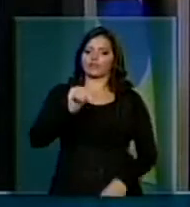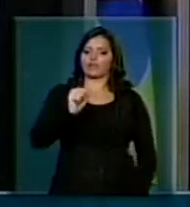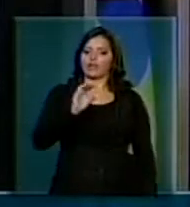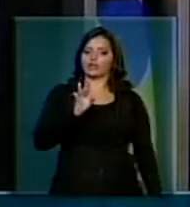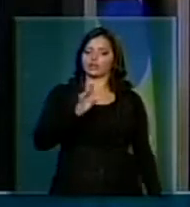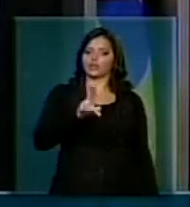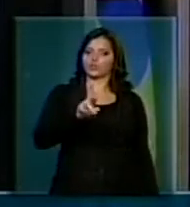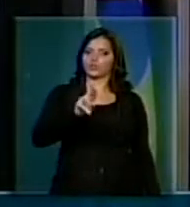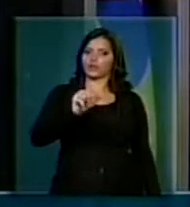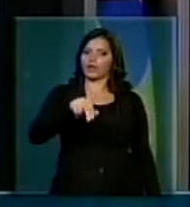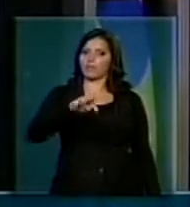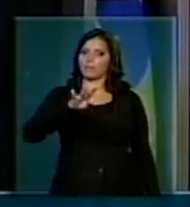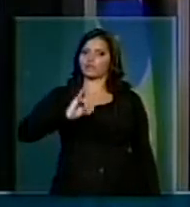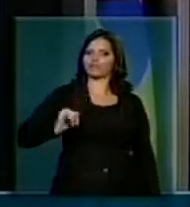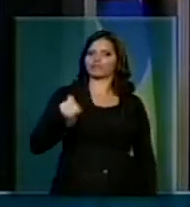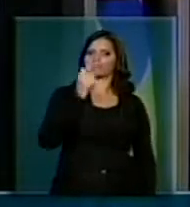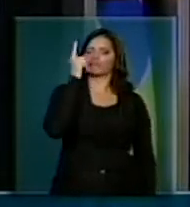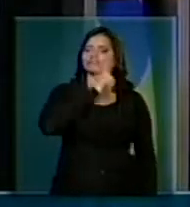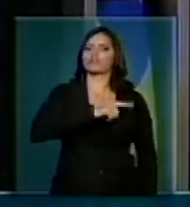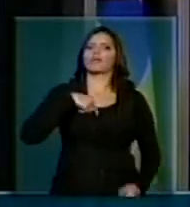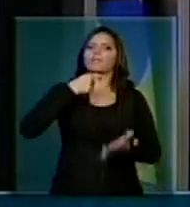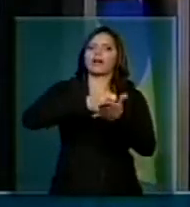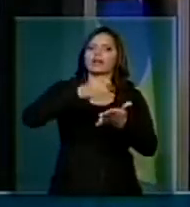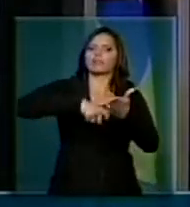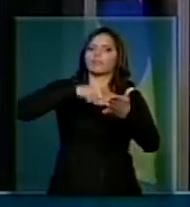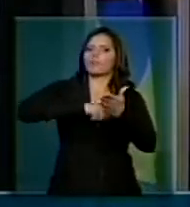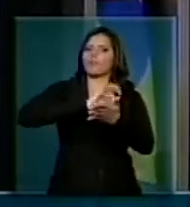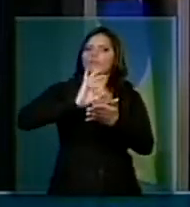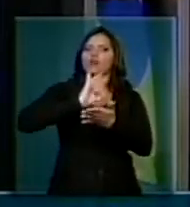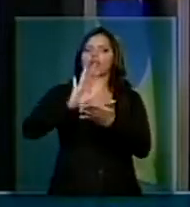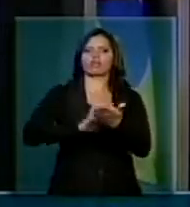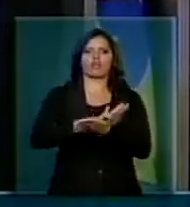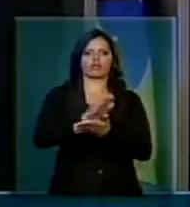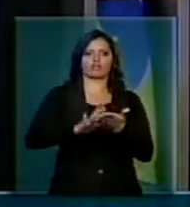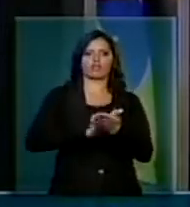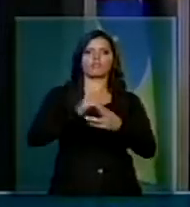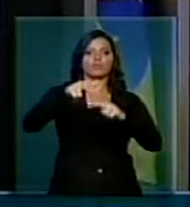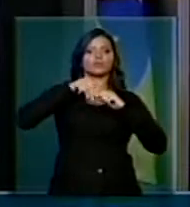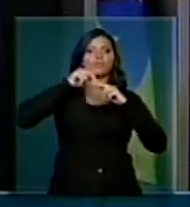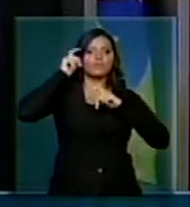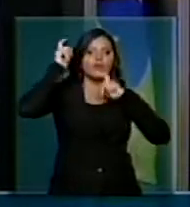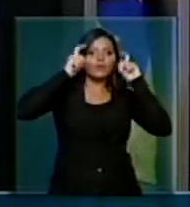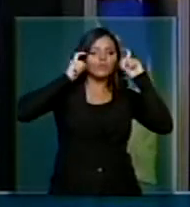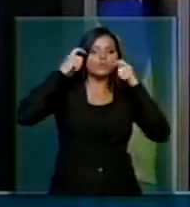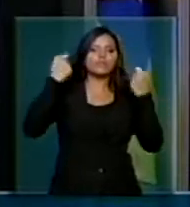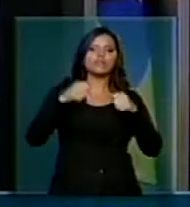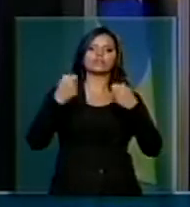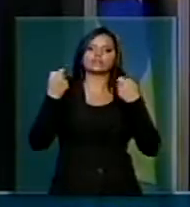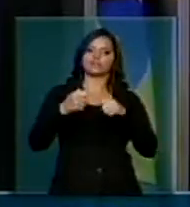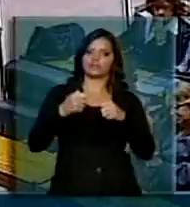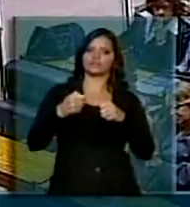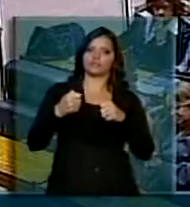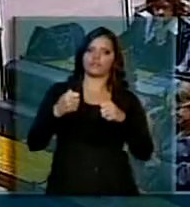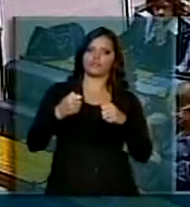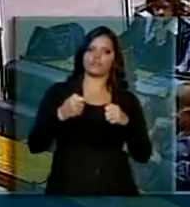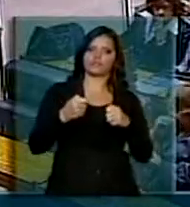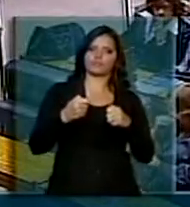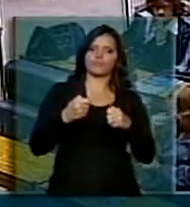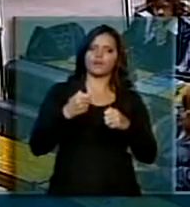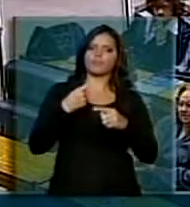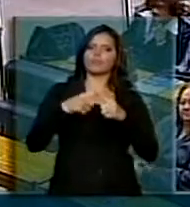gente sabe, do grande esquema de sonegação que está por trás disso. Então, nós temos que ter uma preocupação, está certo? Para